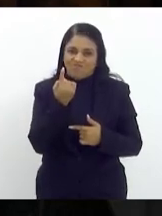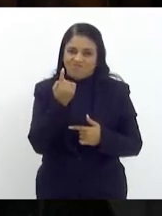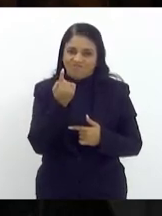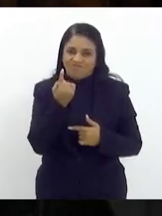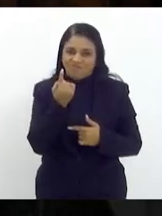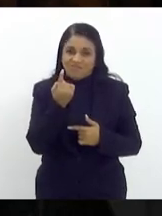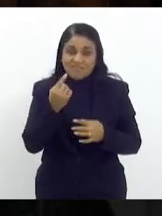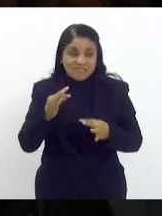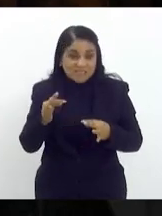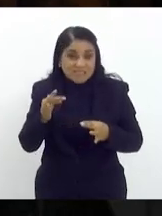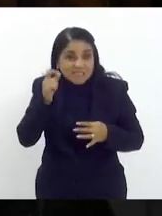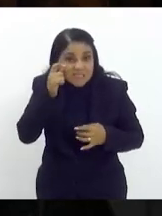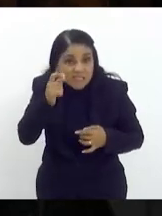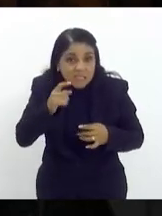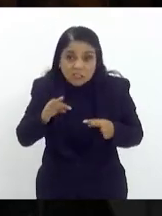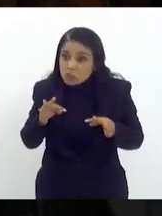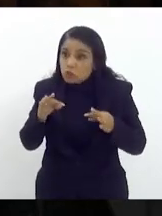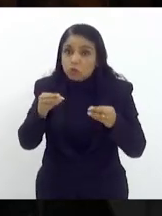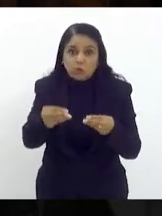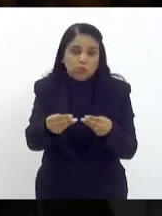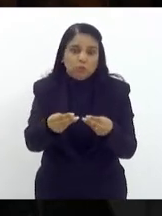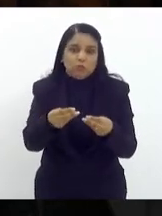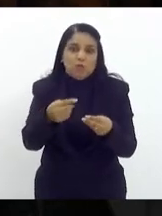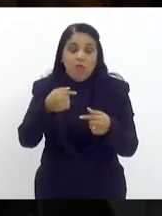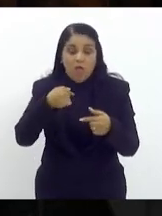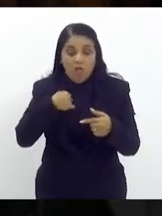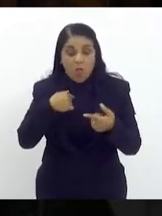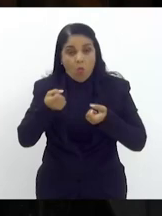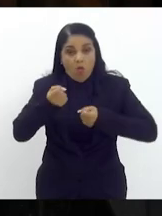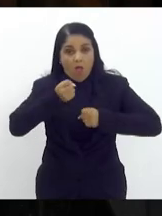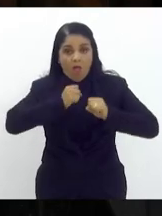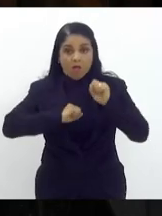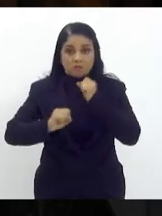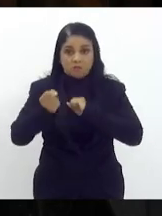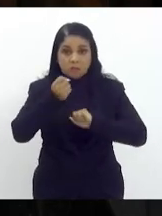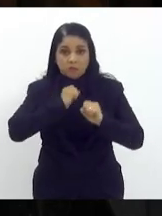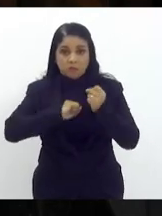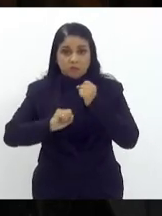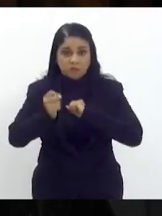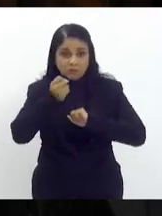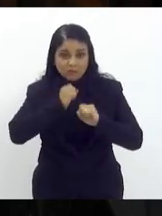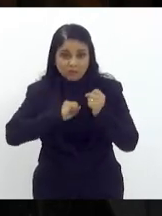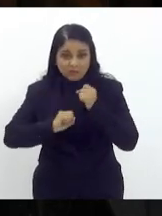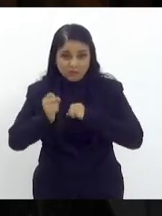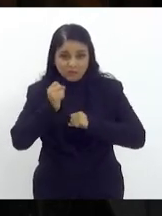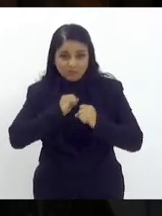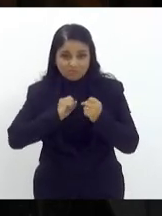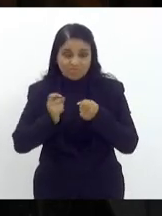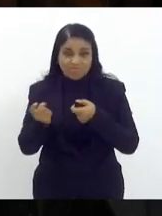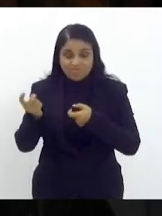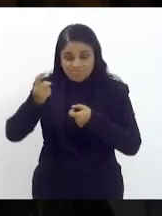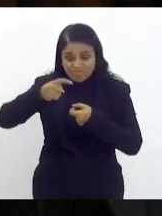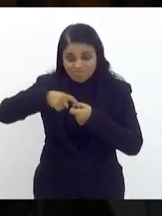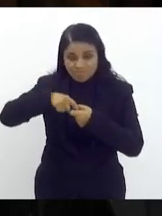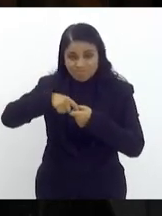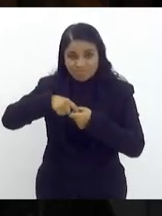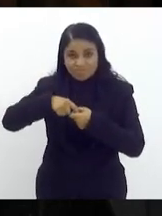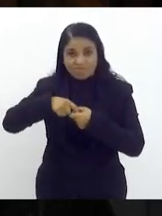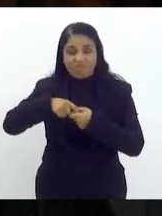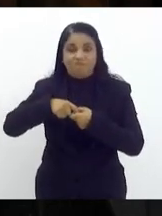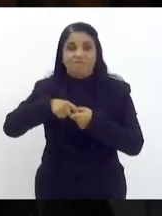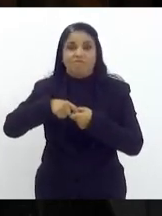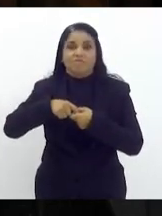estou ansioso aqui ao regressar ao parlamento o nosso